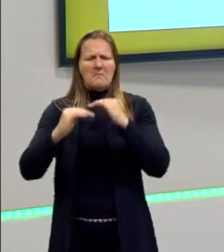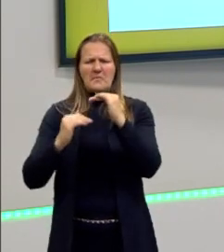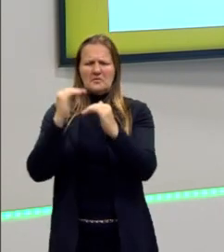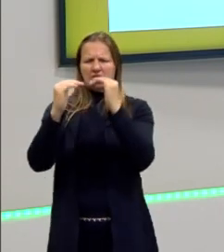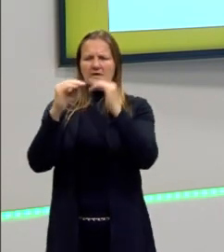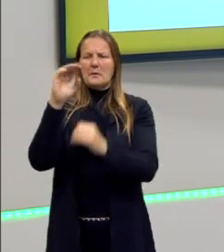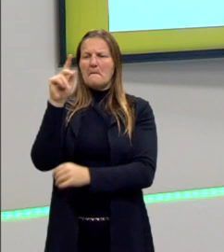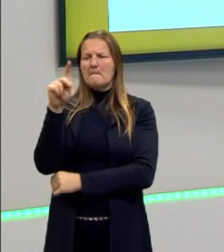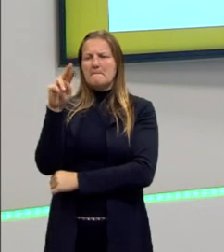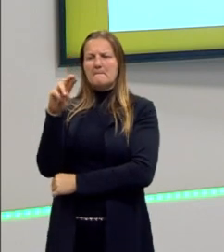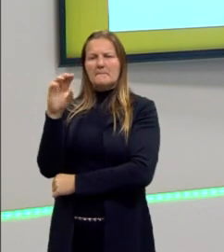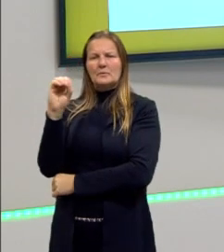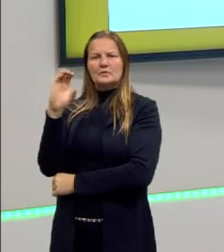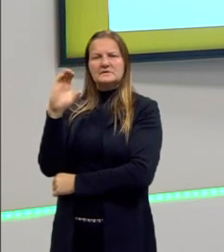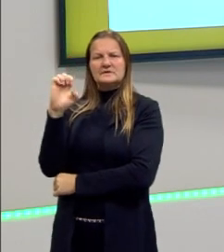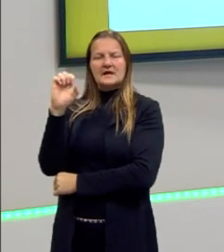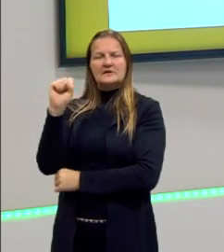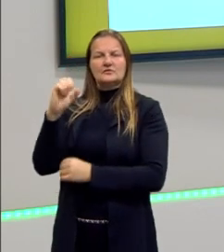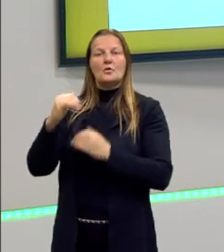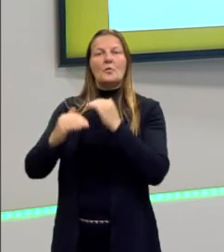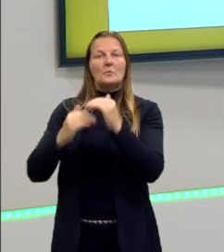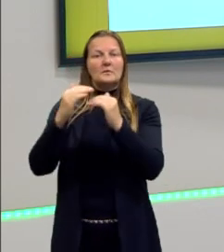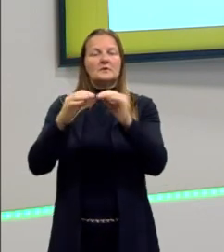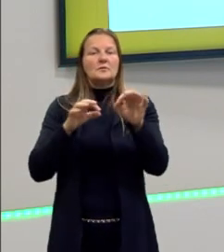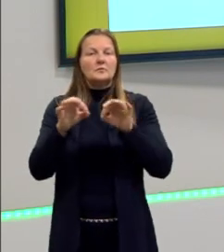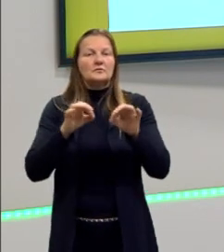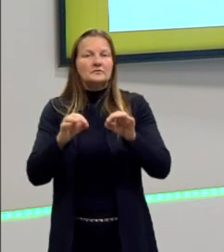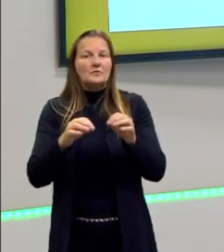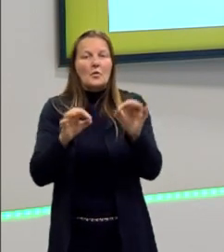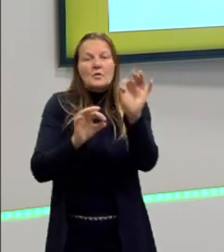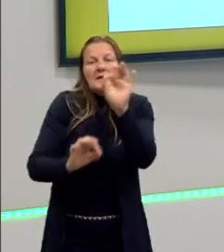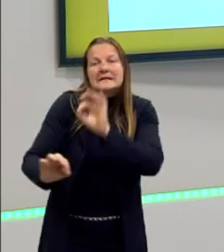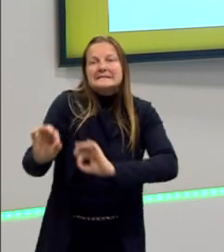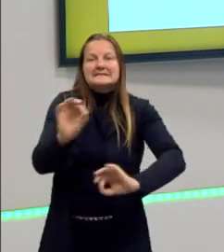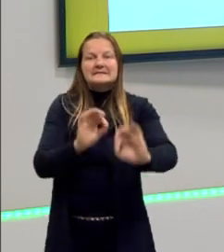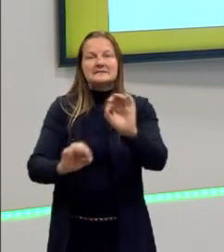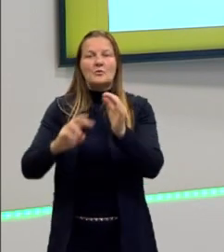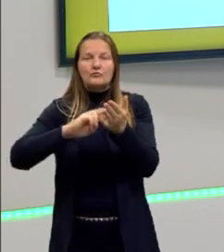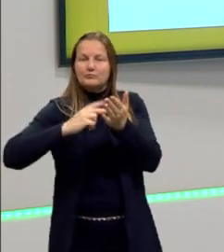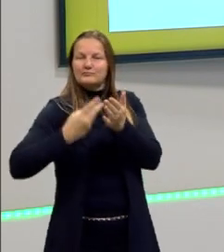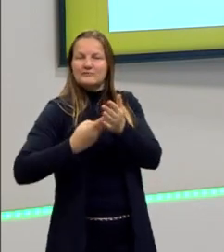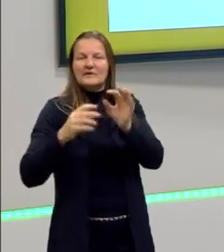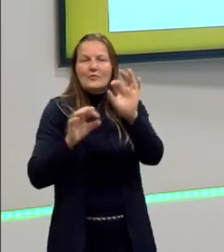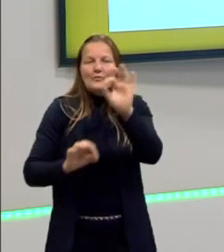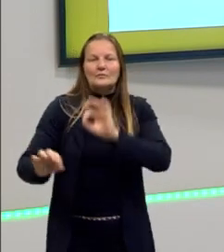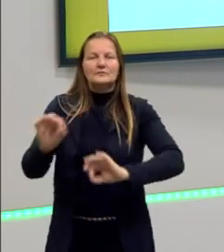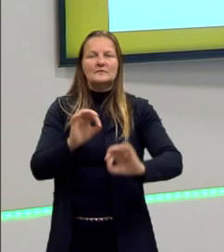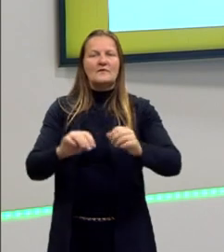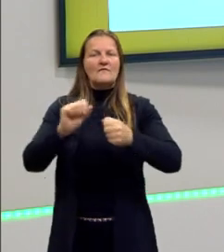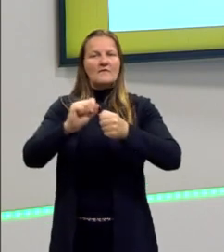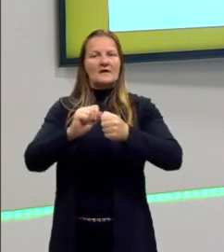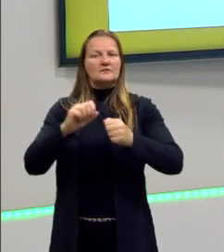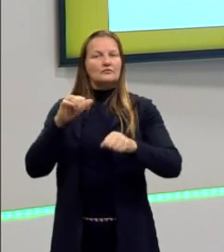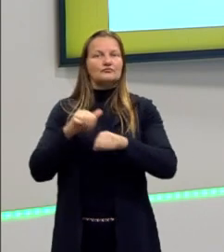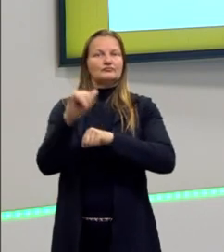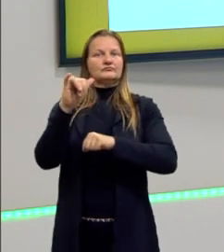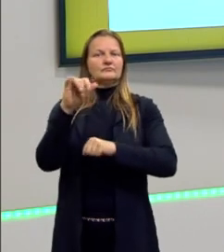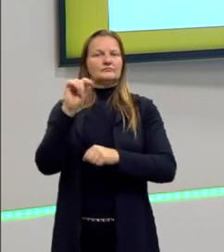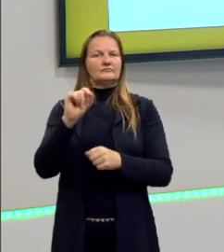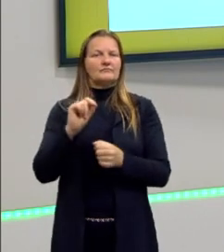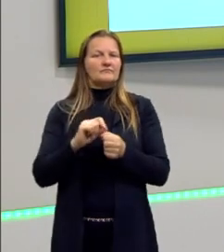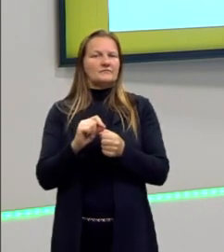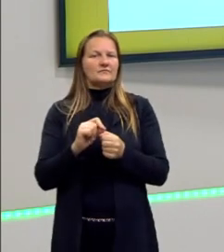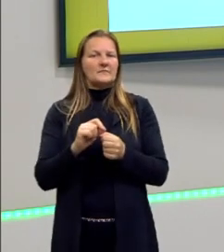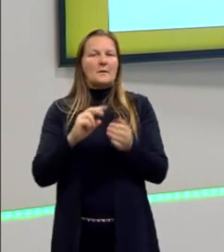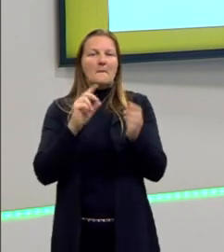O processo de promover um projeto, de organizar um projeto. Isso faz com que aconteça tal coisa. Então,